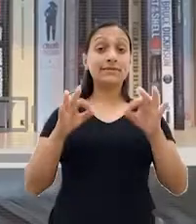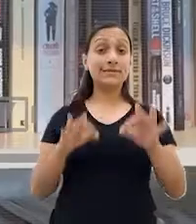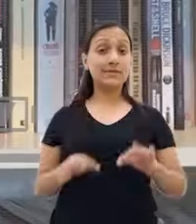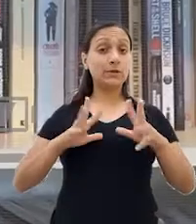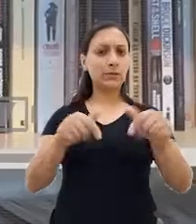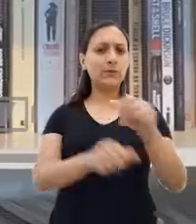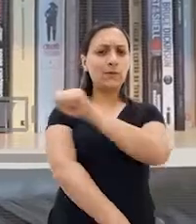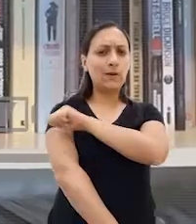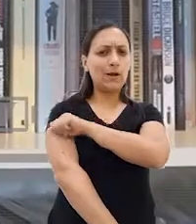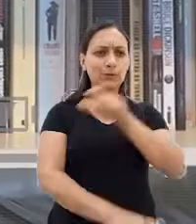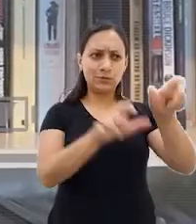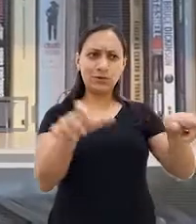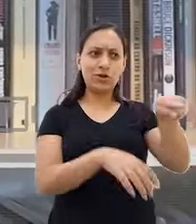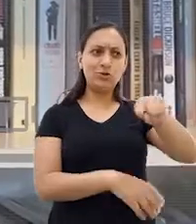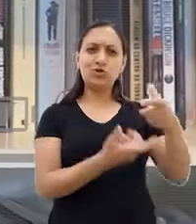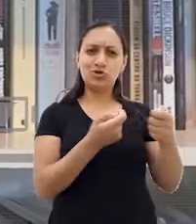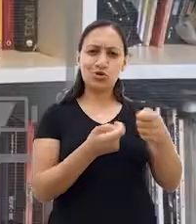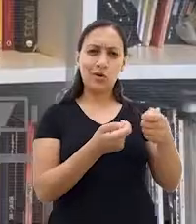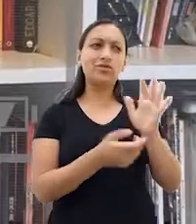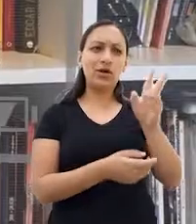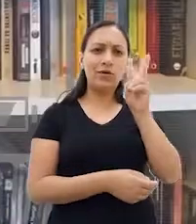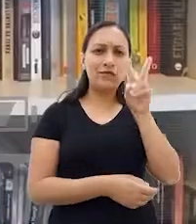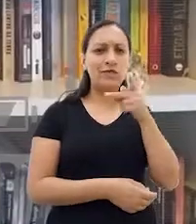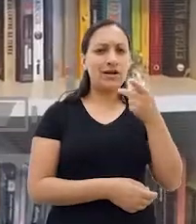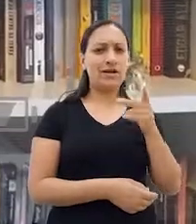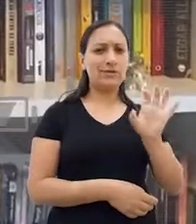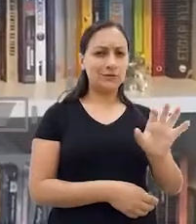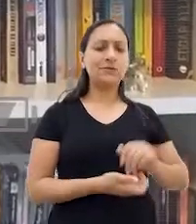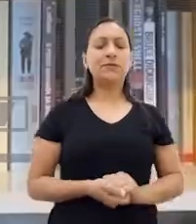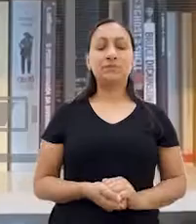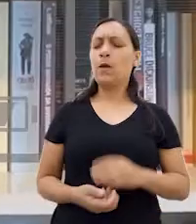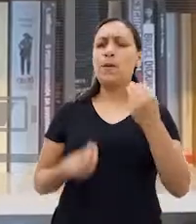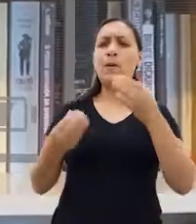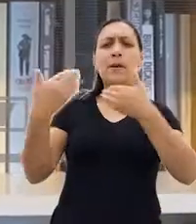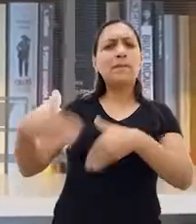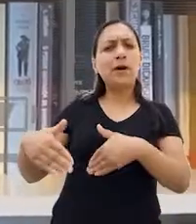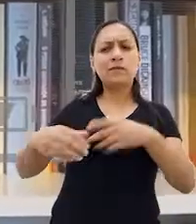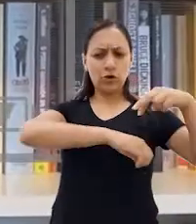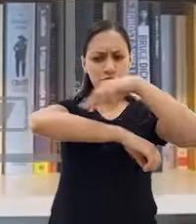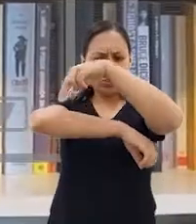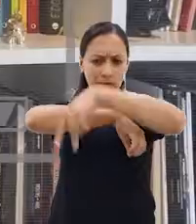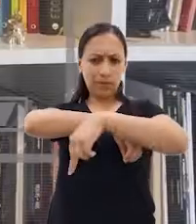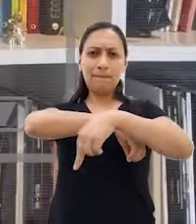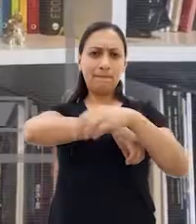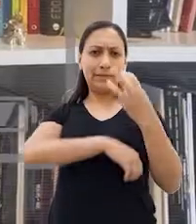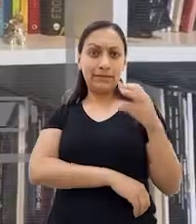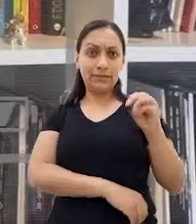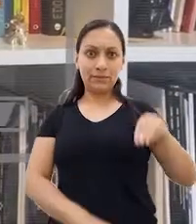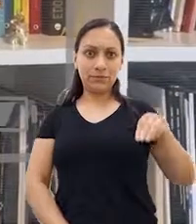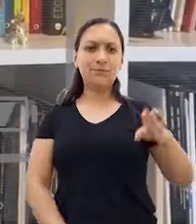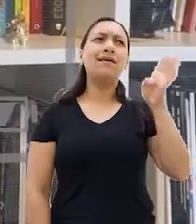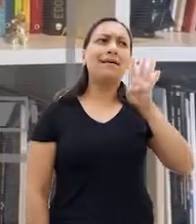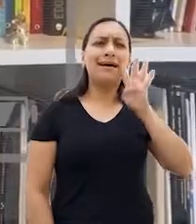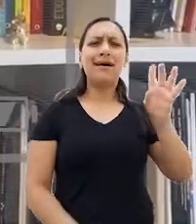Eu tenho certeza que todo aluno de jogos já ouviu essa também. Cara, como é que é a prova do curso? Terminar o jogo do Mario em meia hora? Que legal!